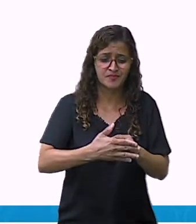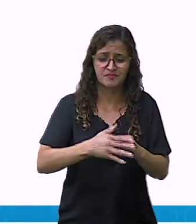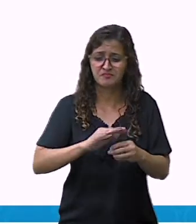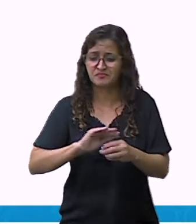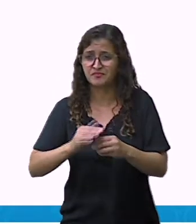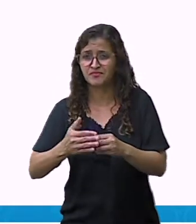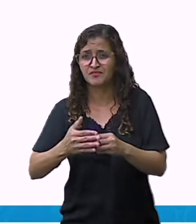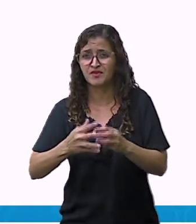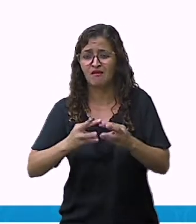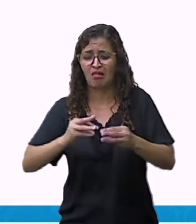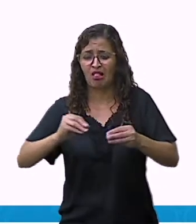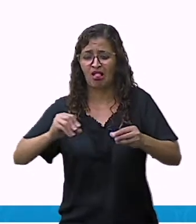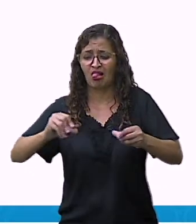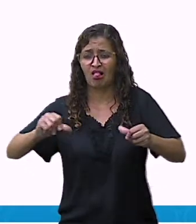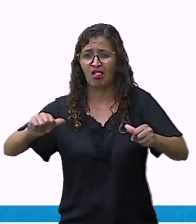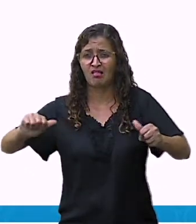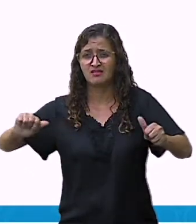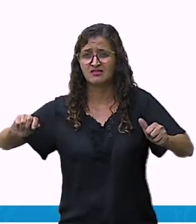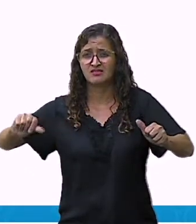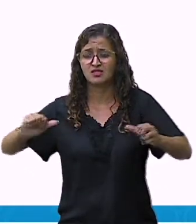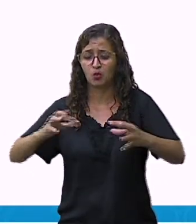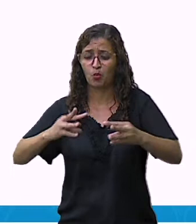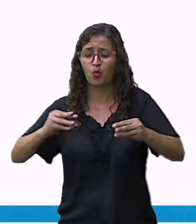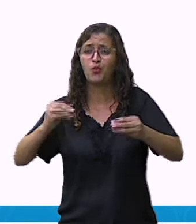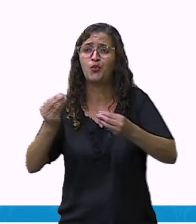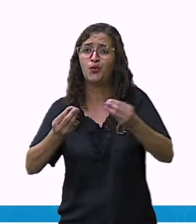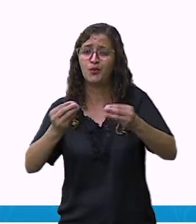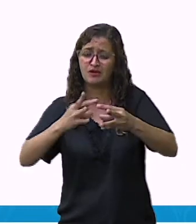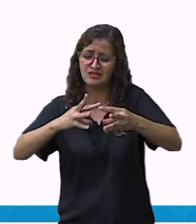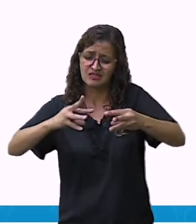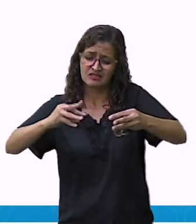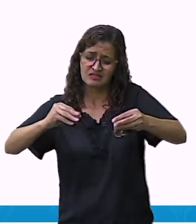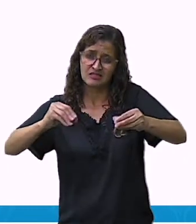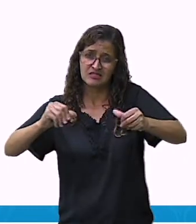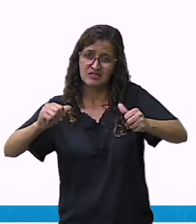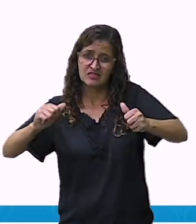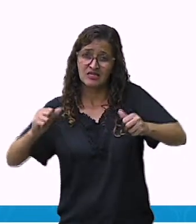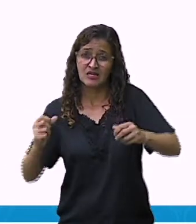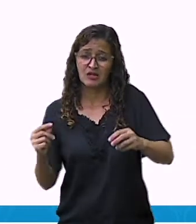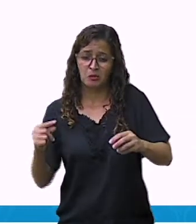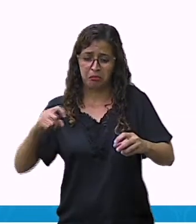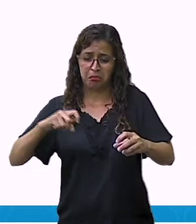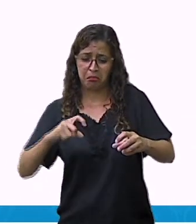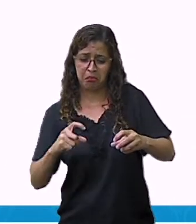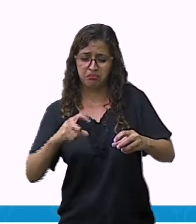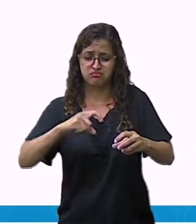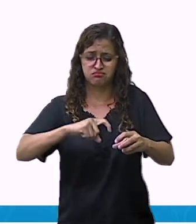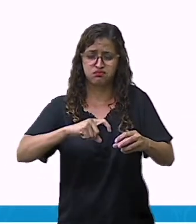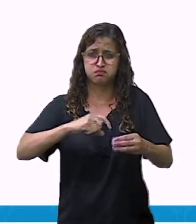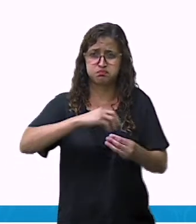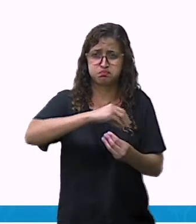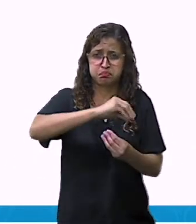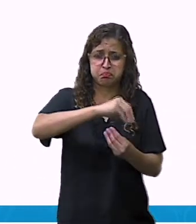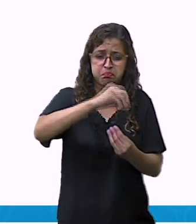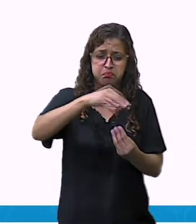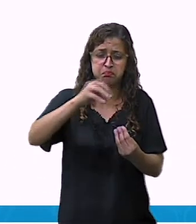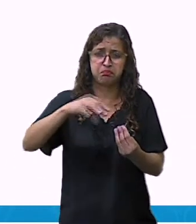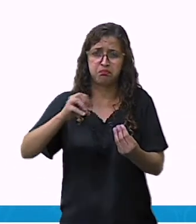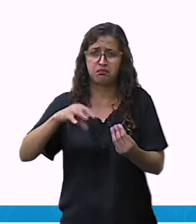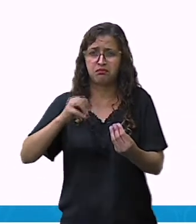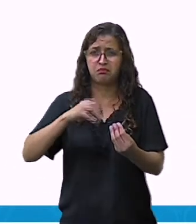Através dos fungos e das bactérias que vão comendo aquela matéria morta.